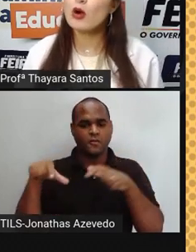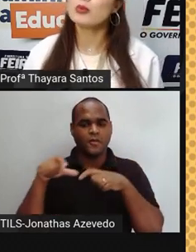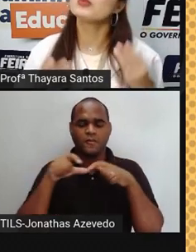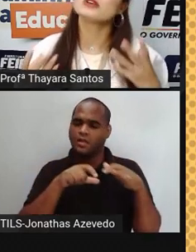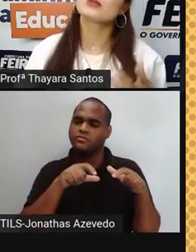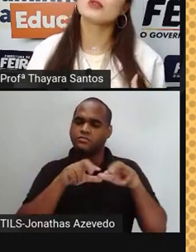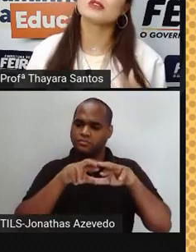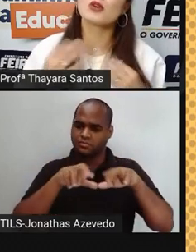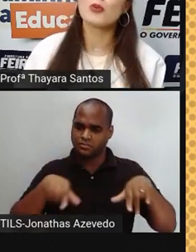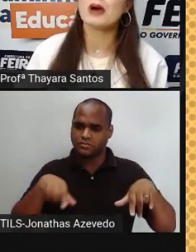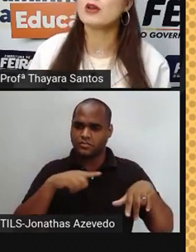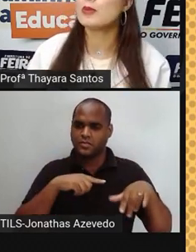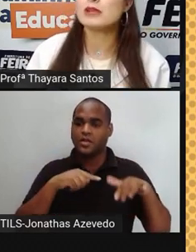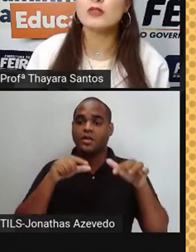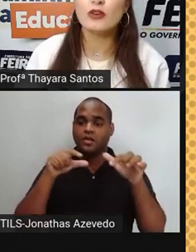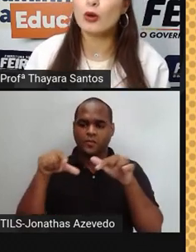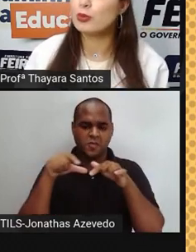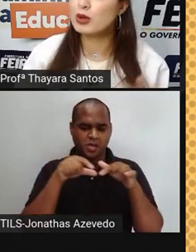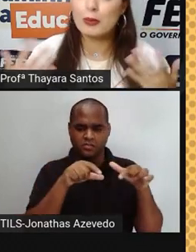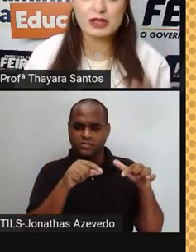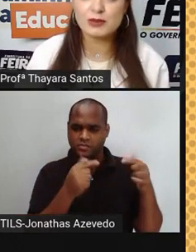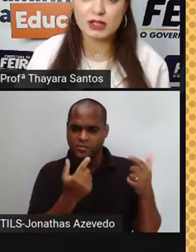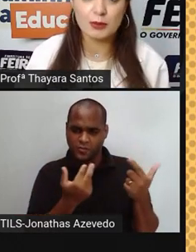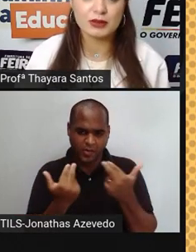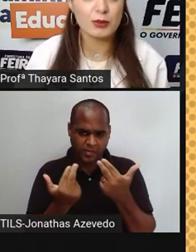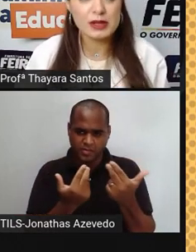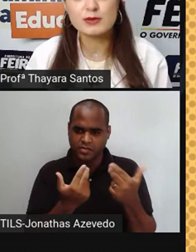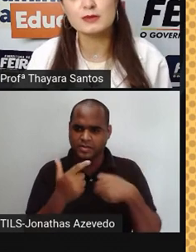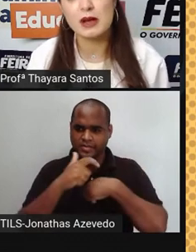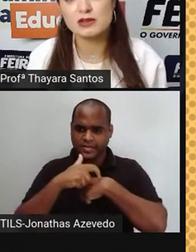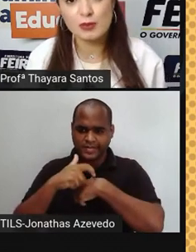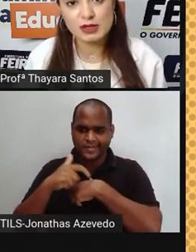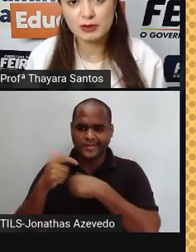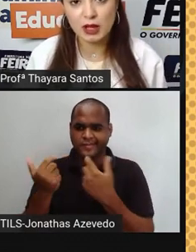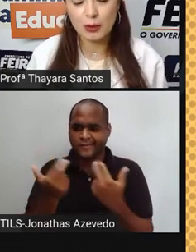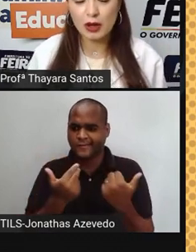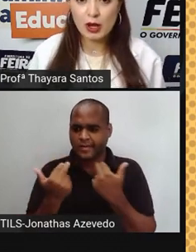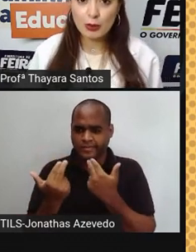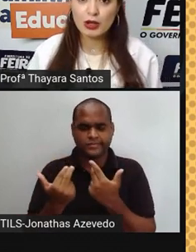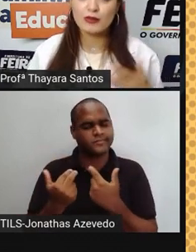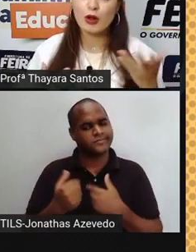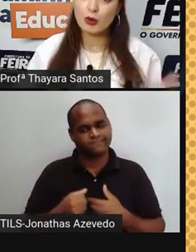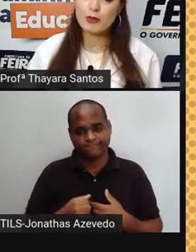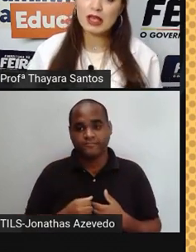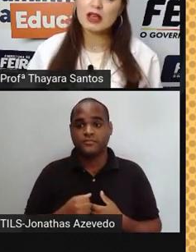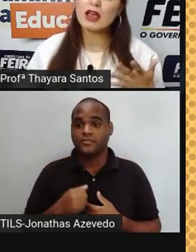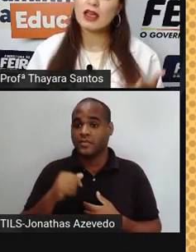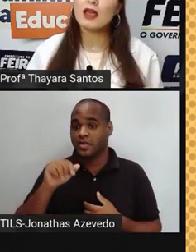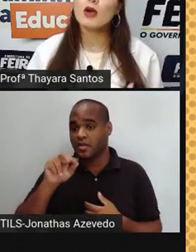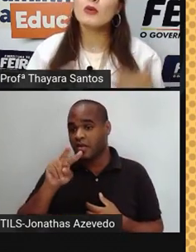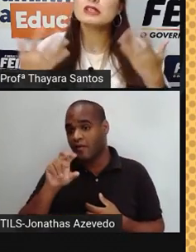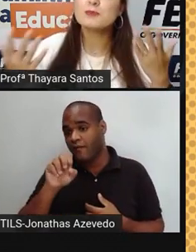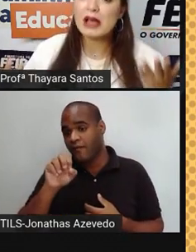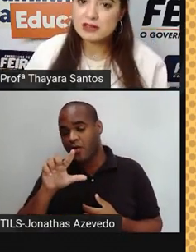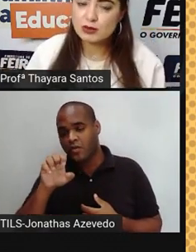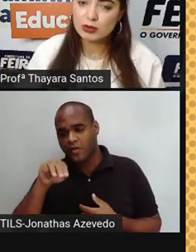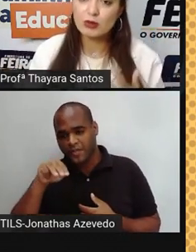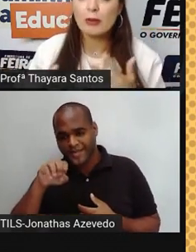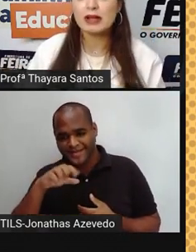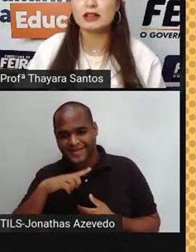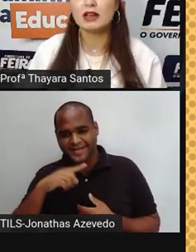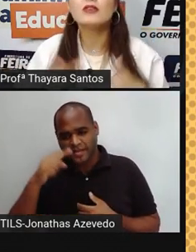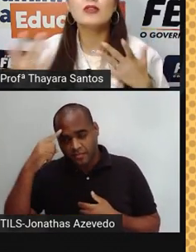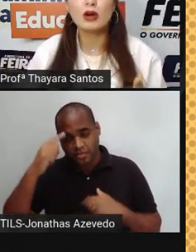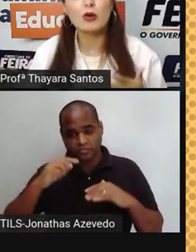Não tem como duas coisas ocuparem o mesmo volume ao mesmo tempo, o mesmo espaço ao mesmo tempo. Porque volume é o espaço